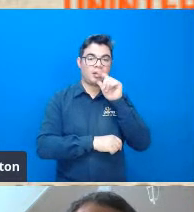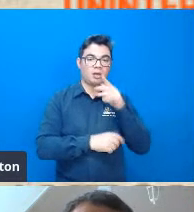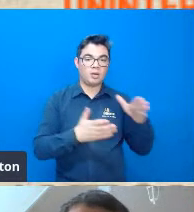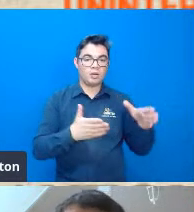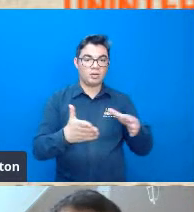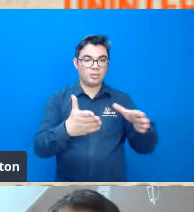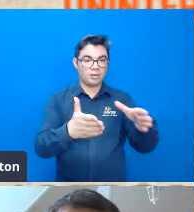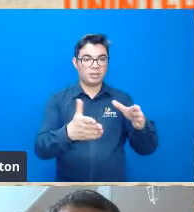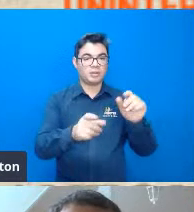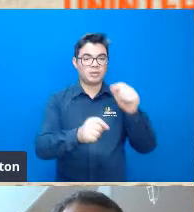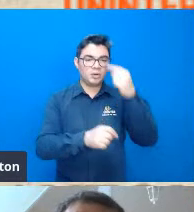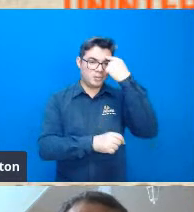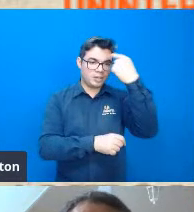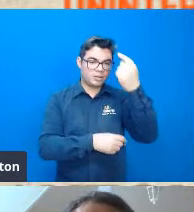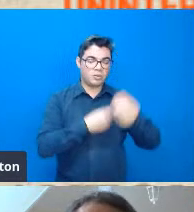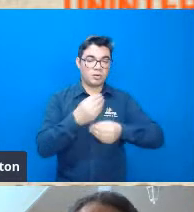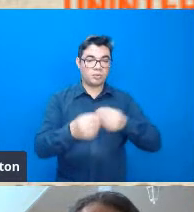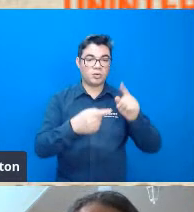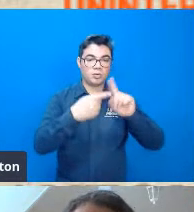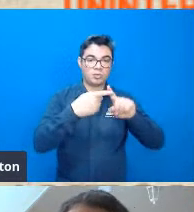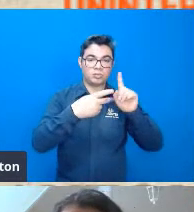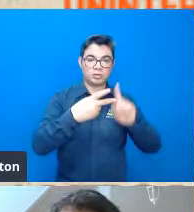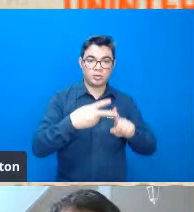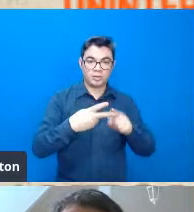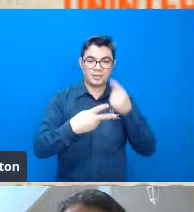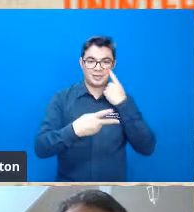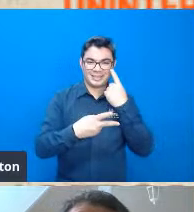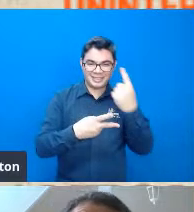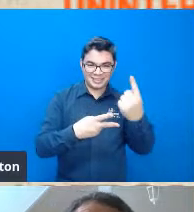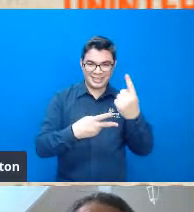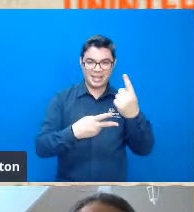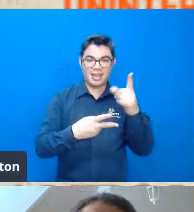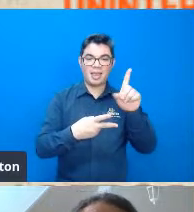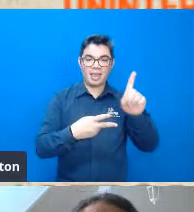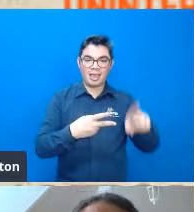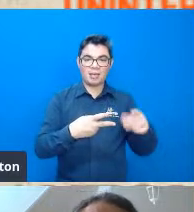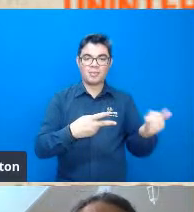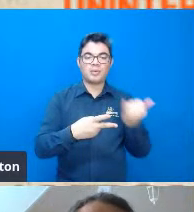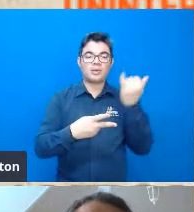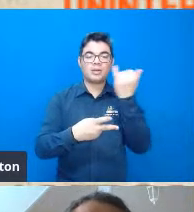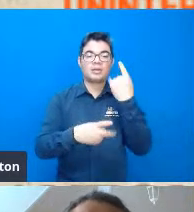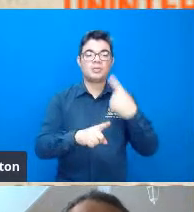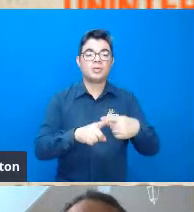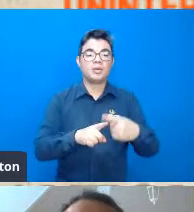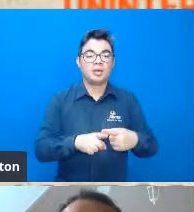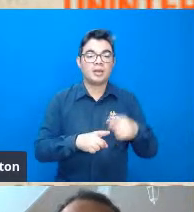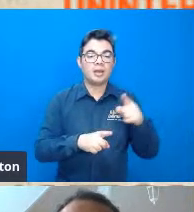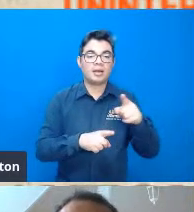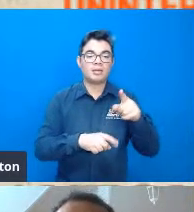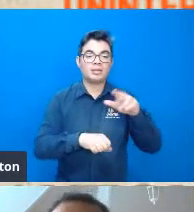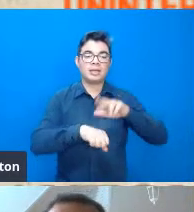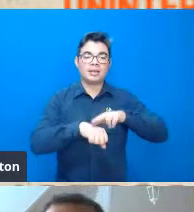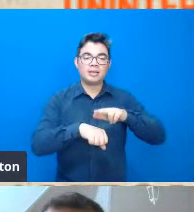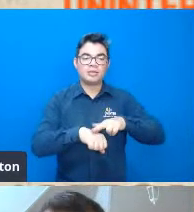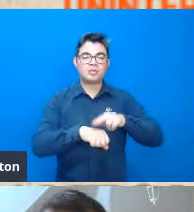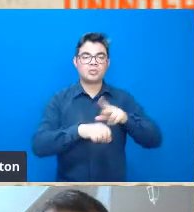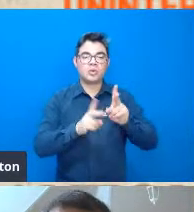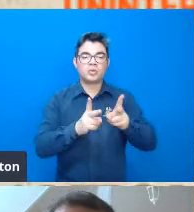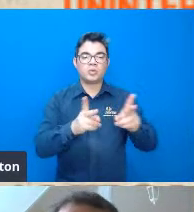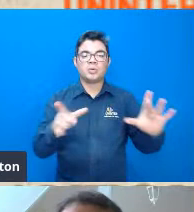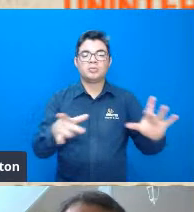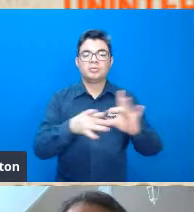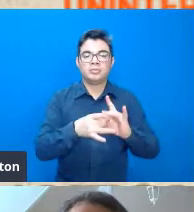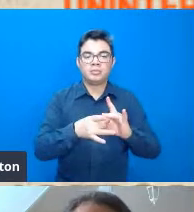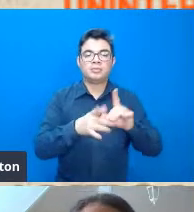vamos pensar assim esses dois livros geomorfologia e geomorfologia fluvial dão um ritmo de continuidade